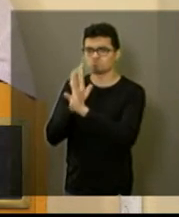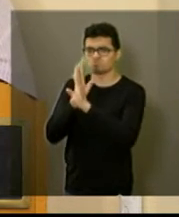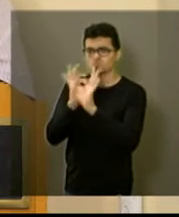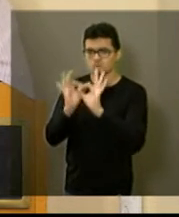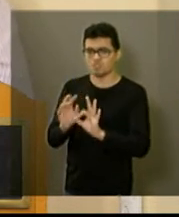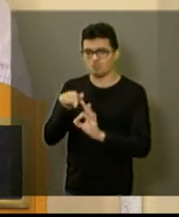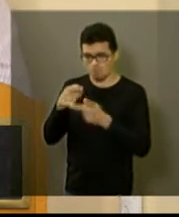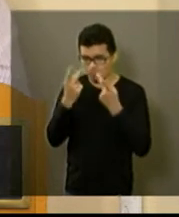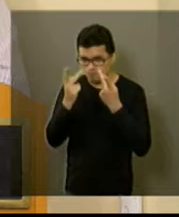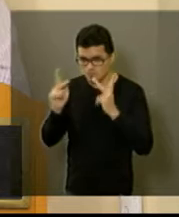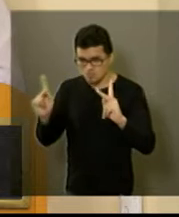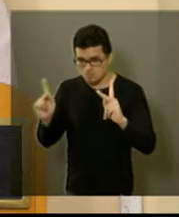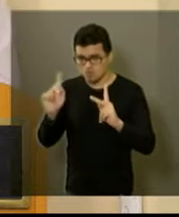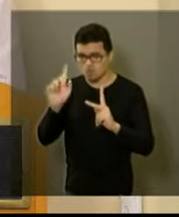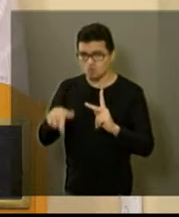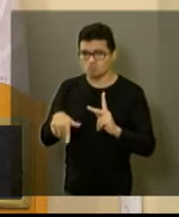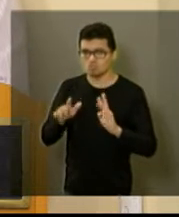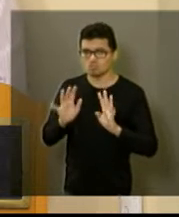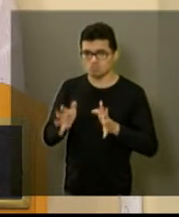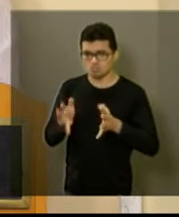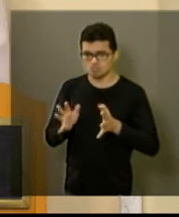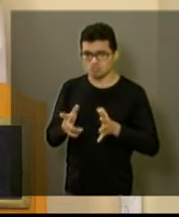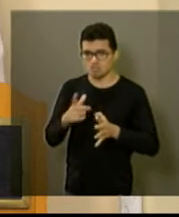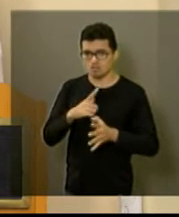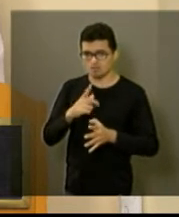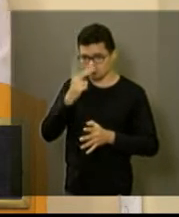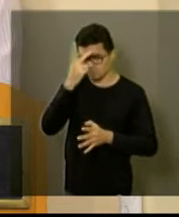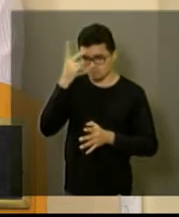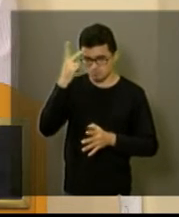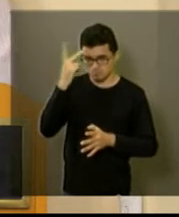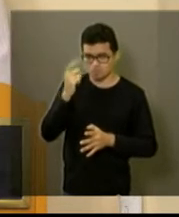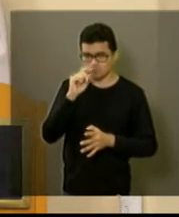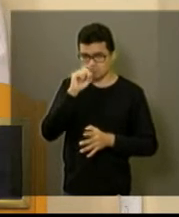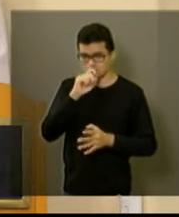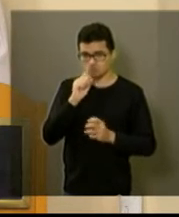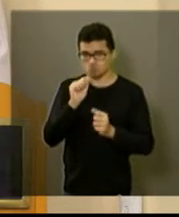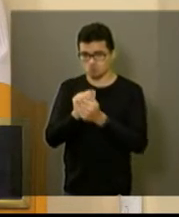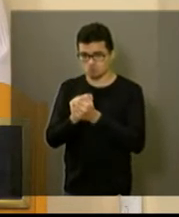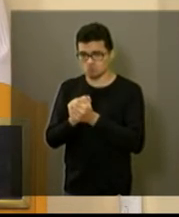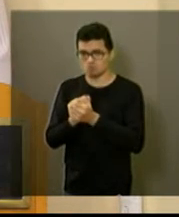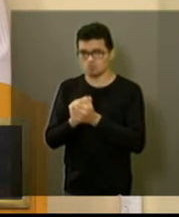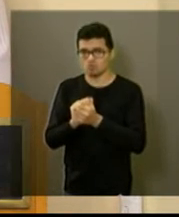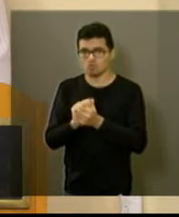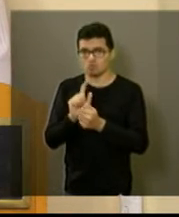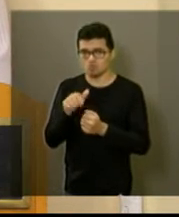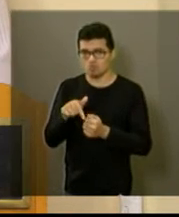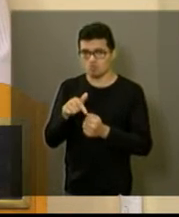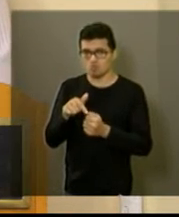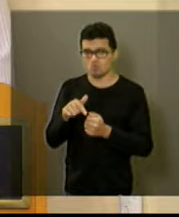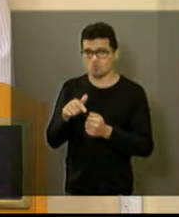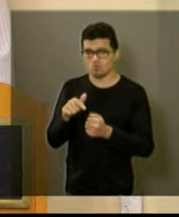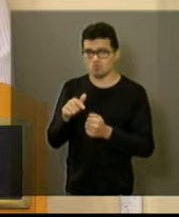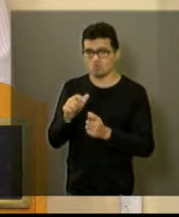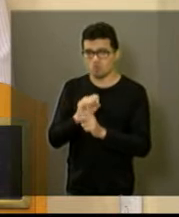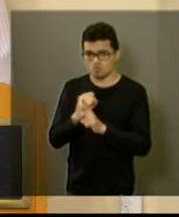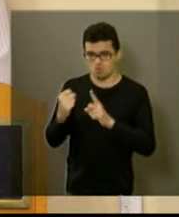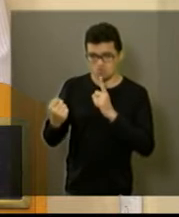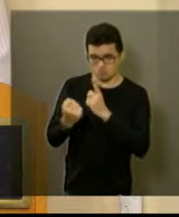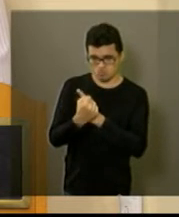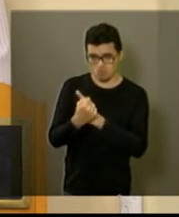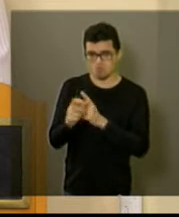visita da agente operacional junto com o motorista, visita da assistente social